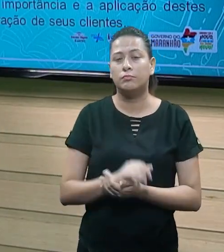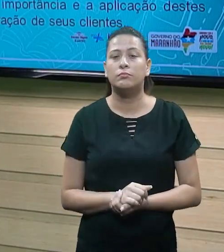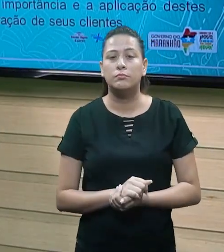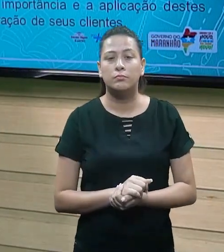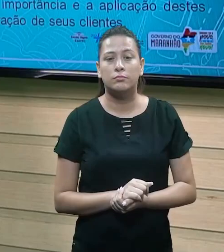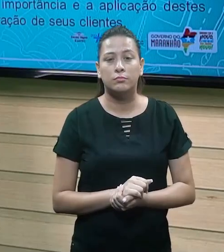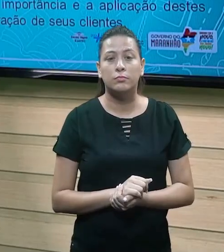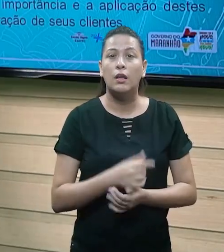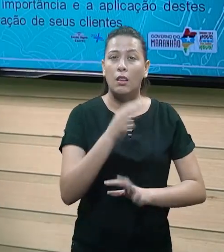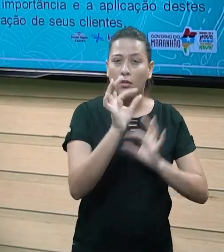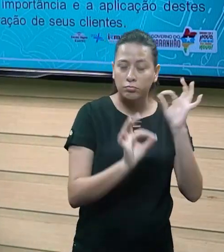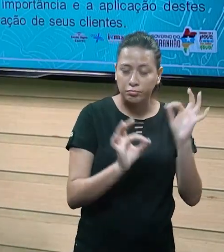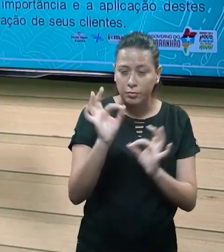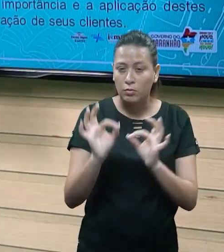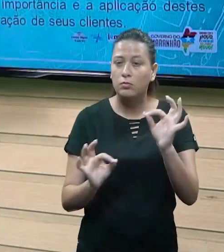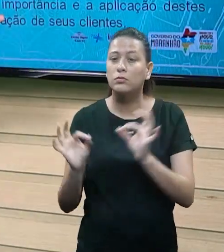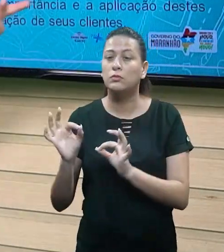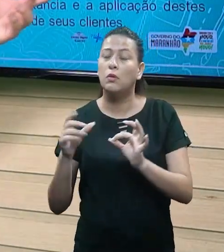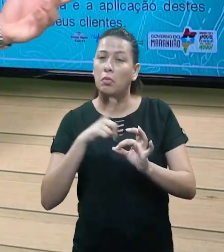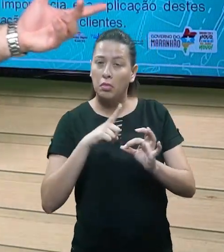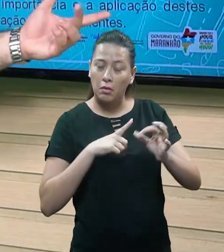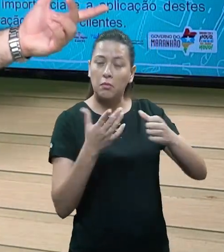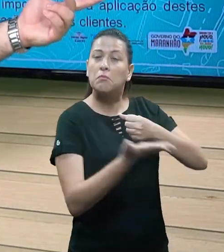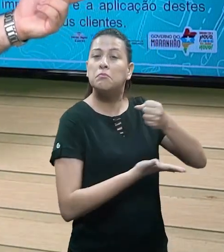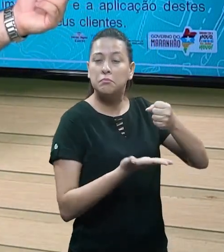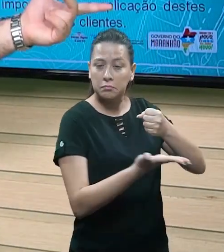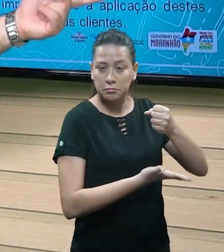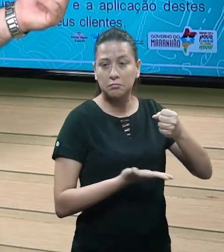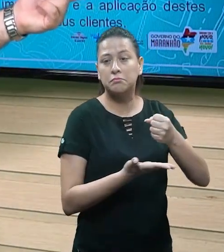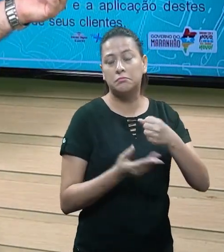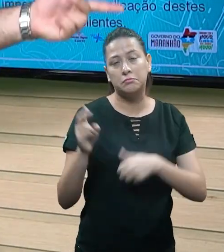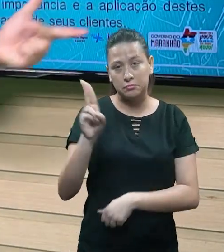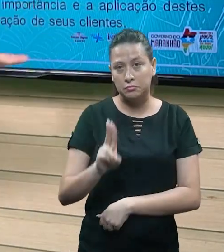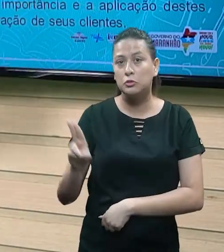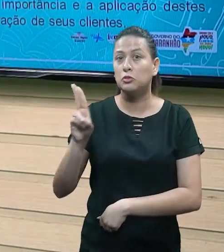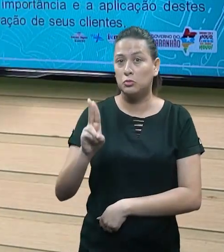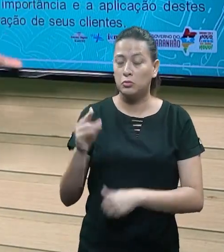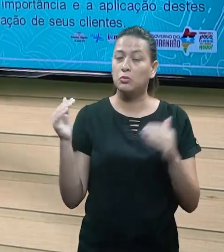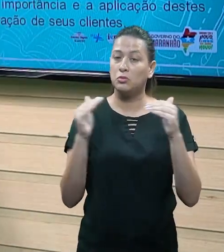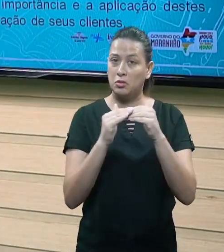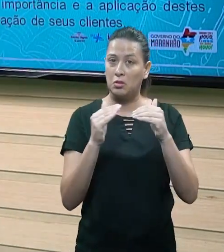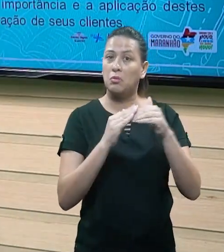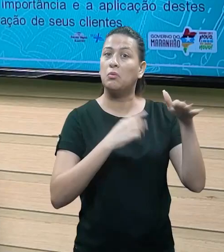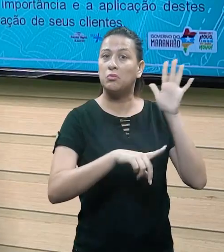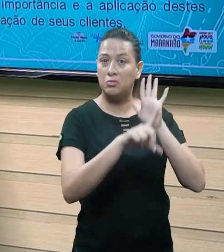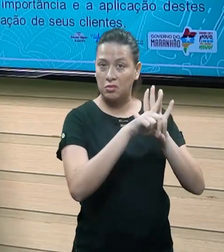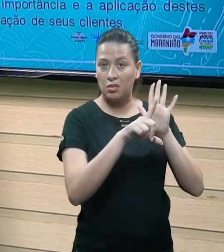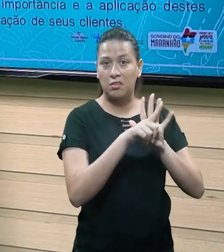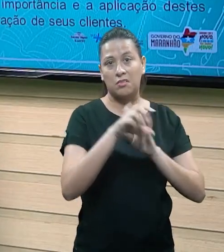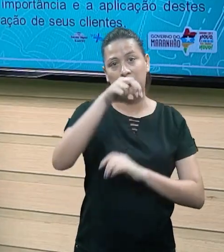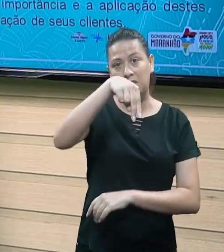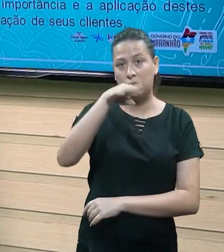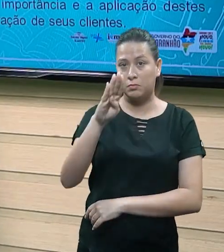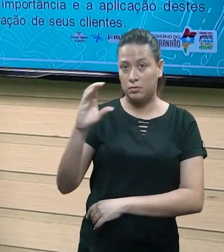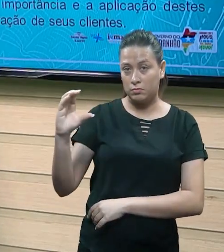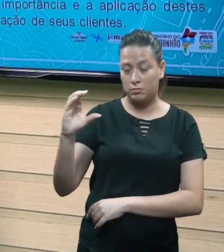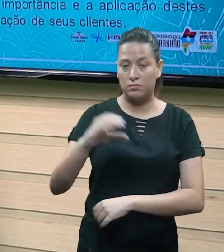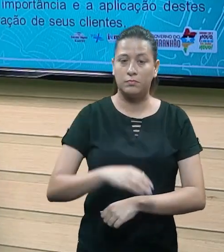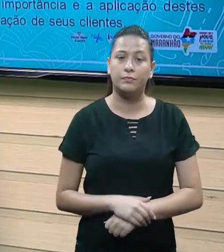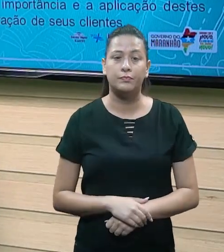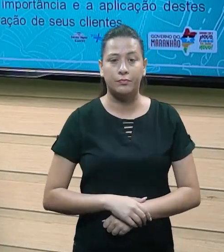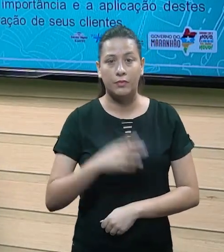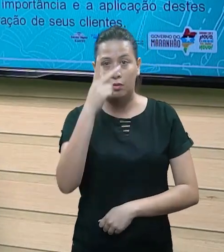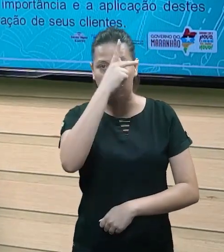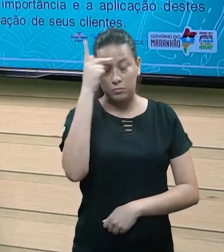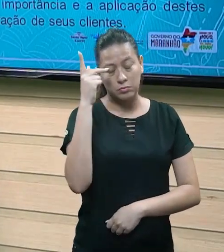foi fundamentada, tá? E foi aplicada legitimamente na NBC. Então todos os contadores,